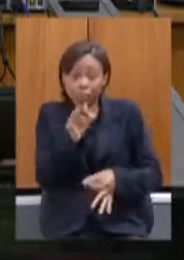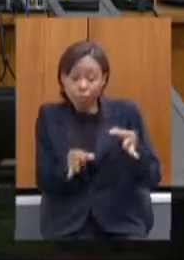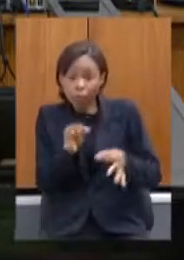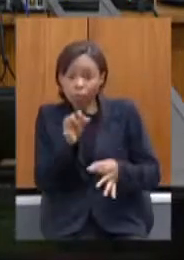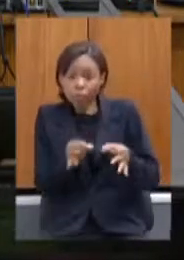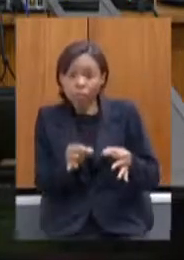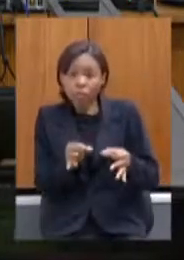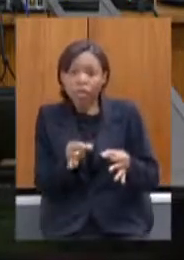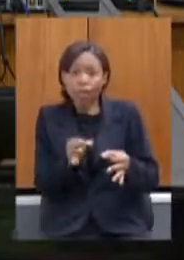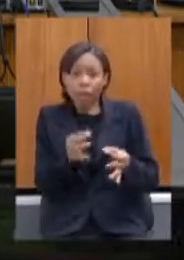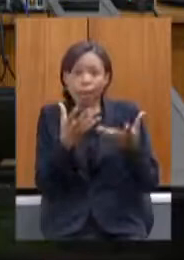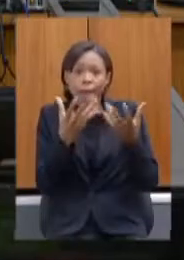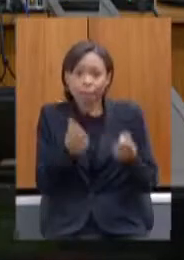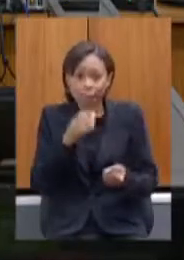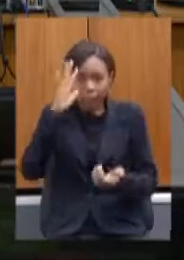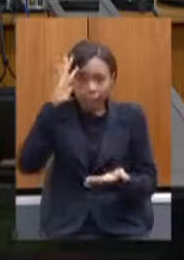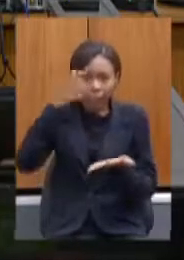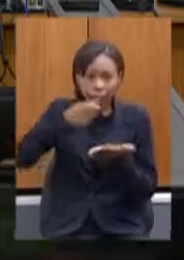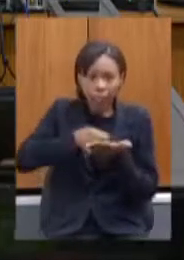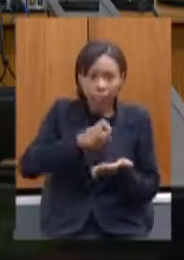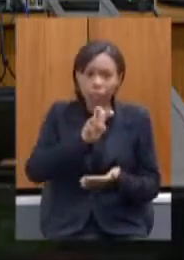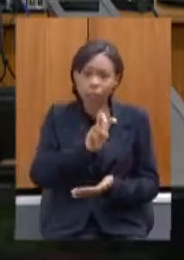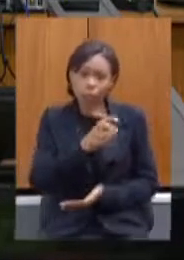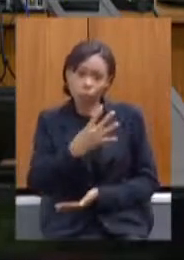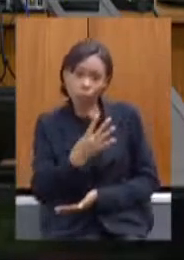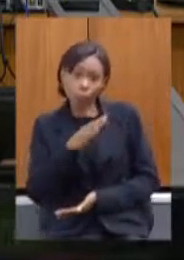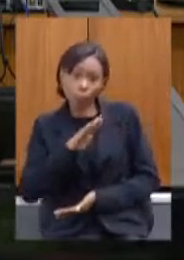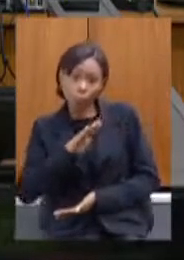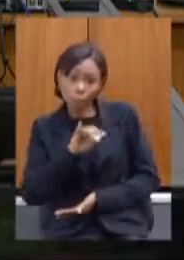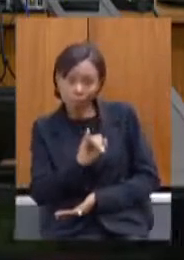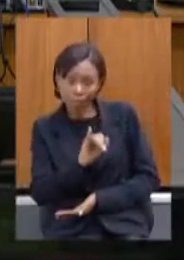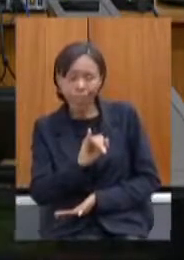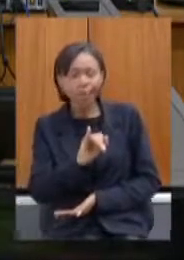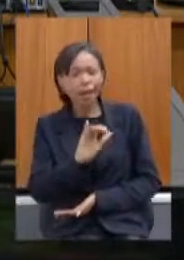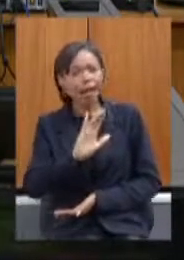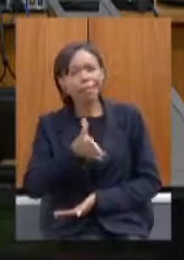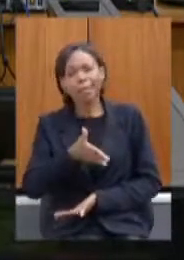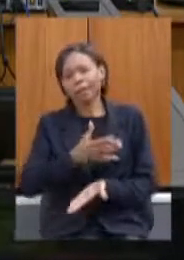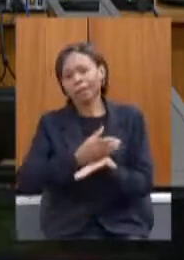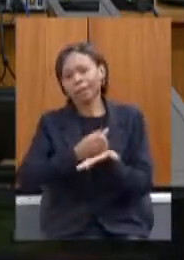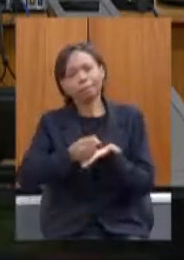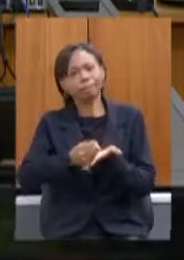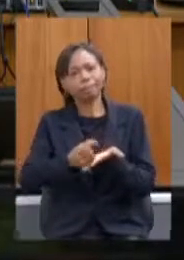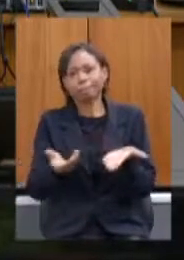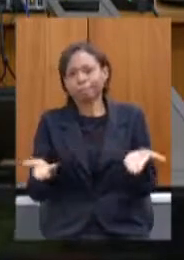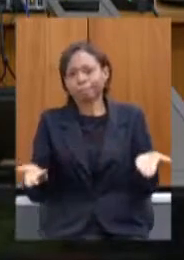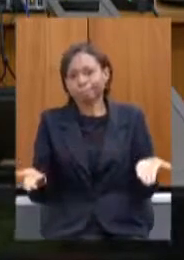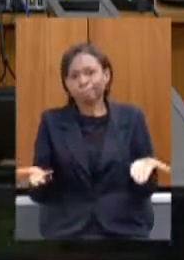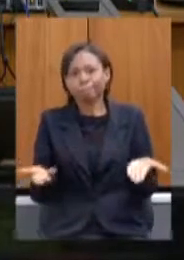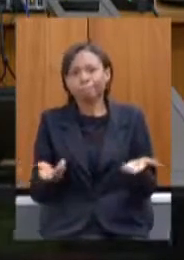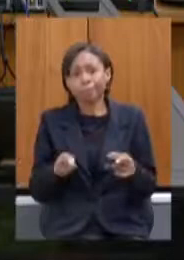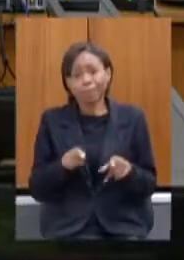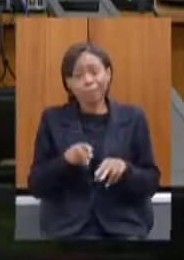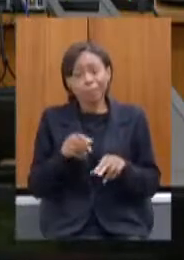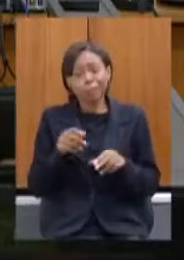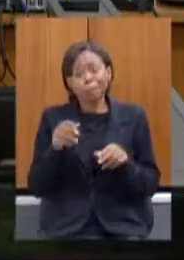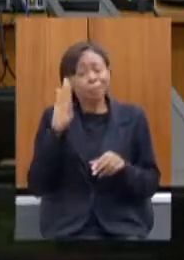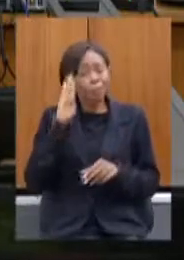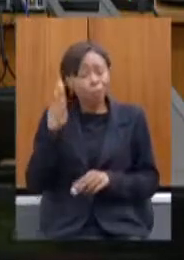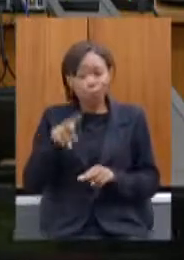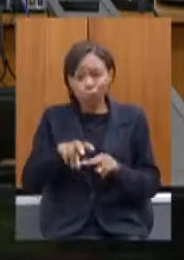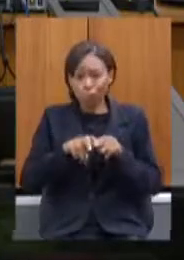bilhões já seja tarde demais para o nosso Estado até por conta da penúria financeira que a gente em que estamos vivendo